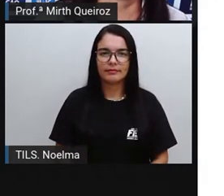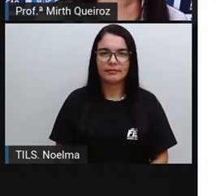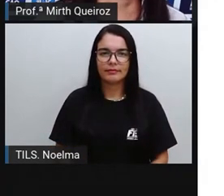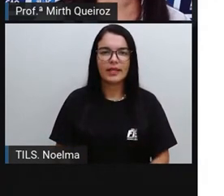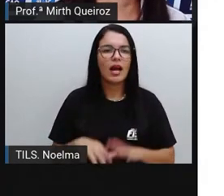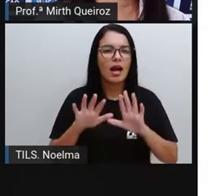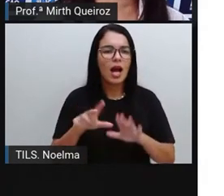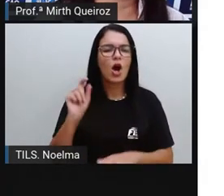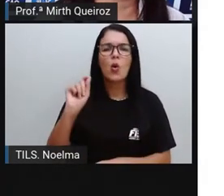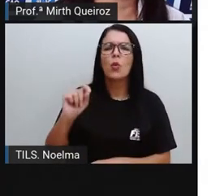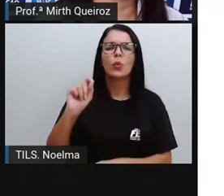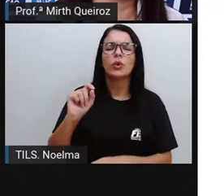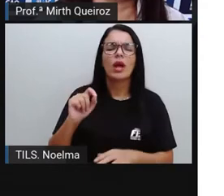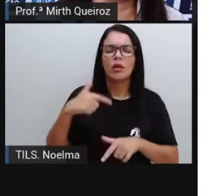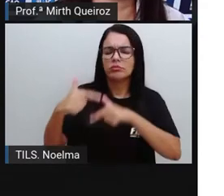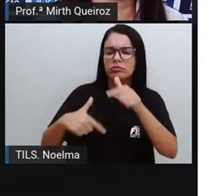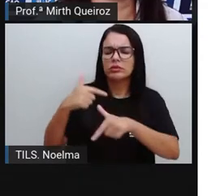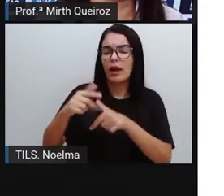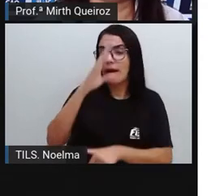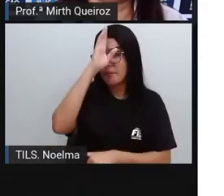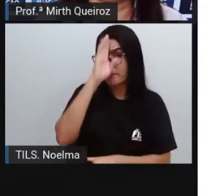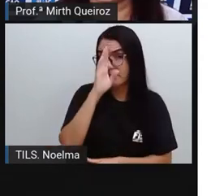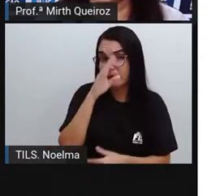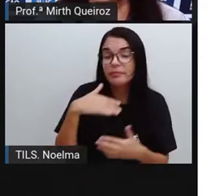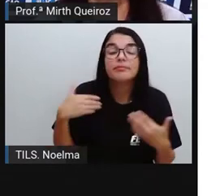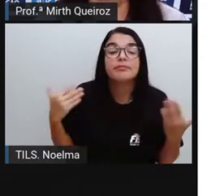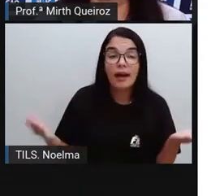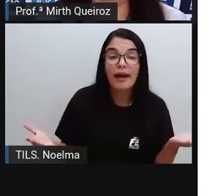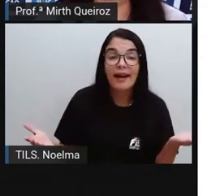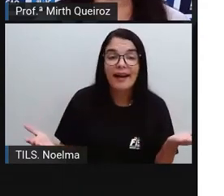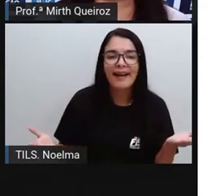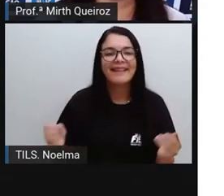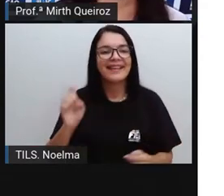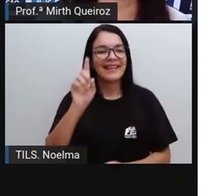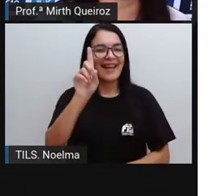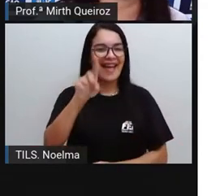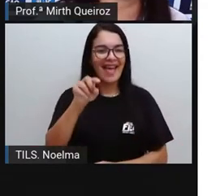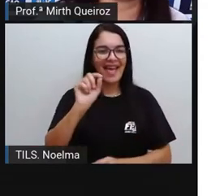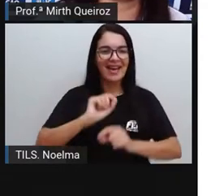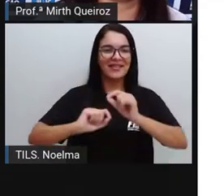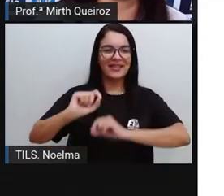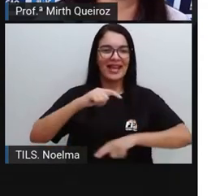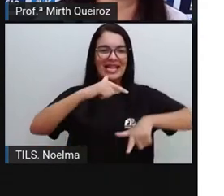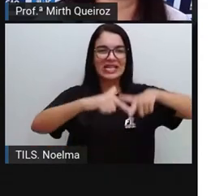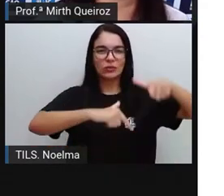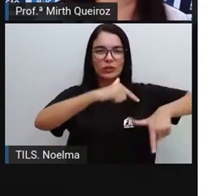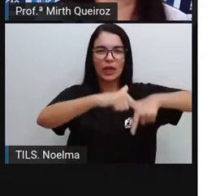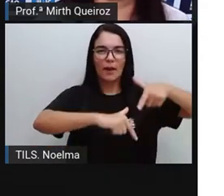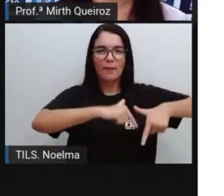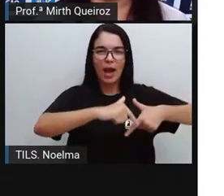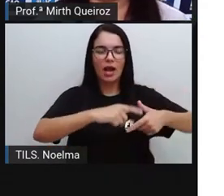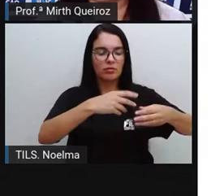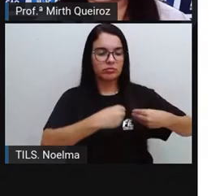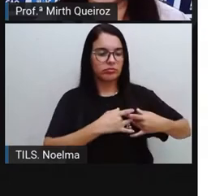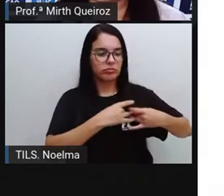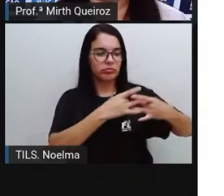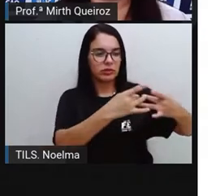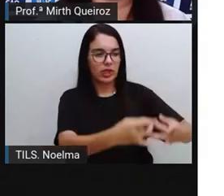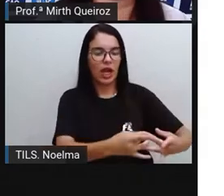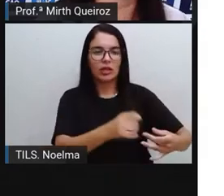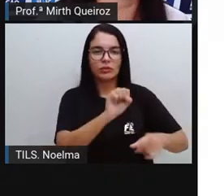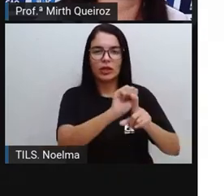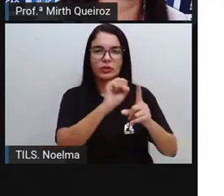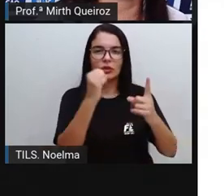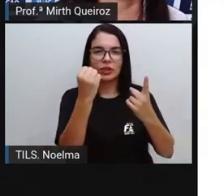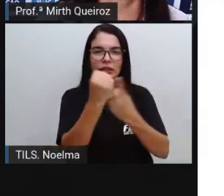E o que são os serviços públicos então? Os serviços públicos são aqueles serviços Que são prestados para a sociedade Que